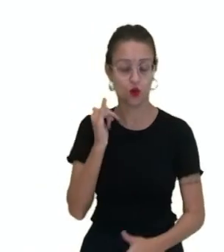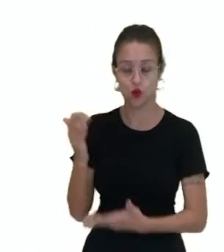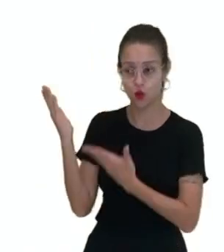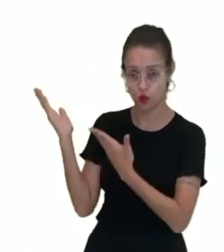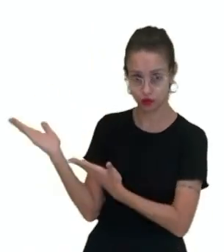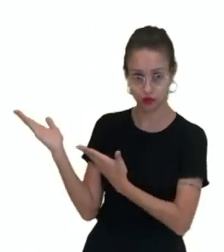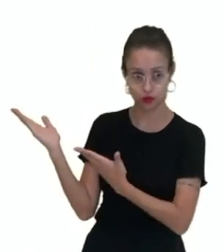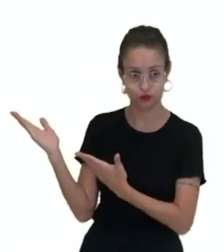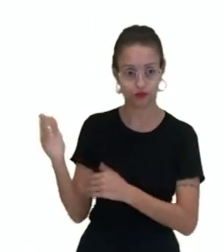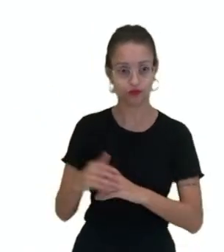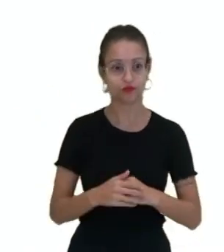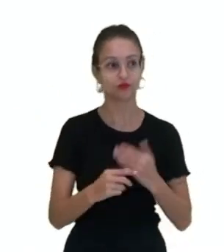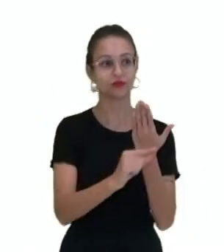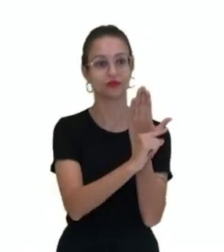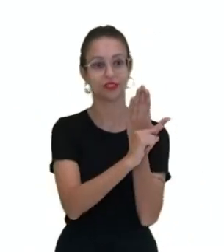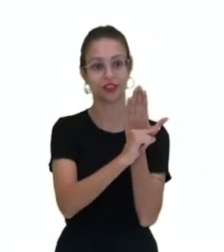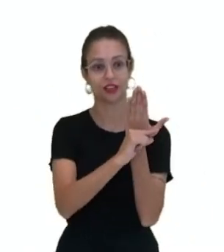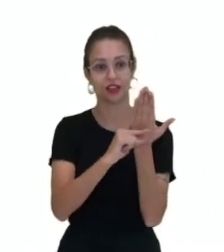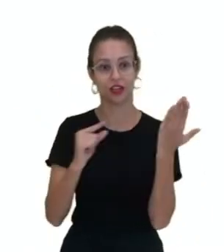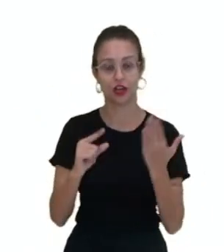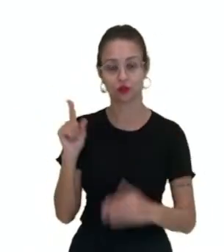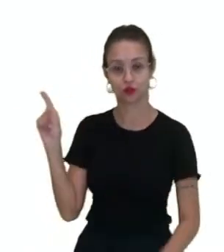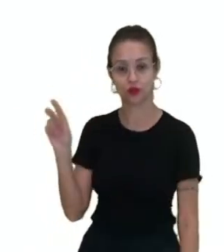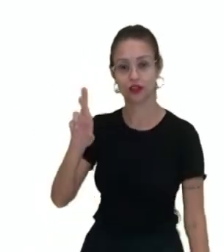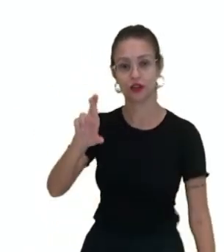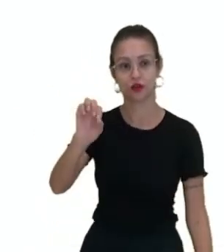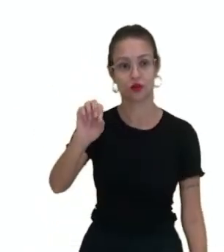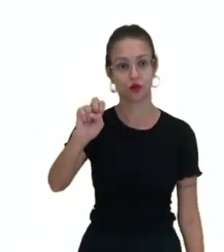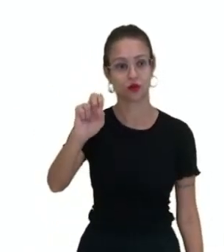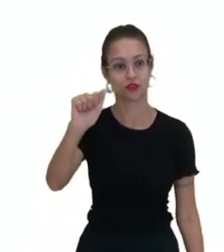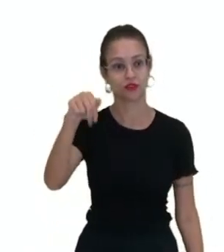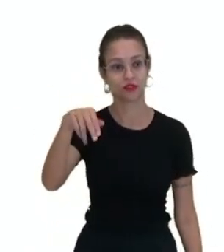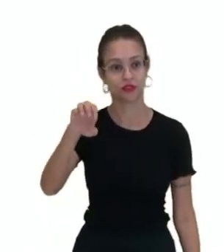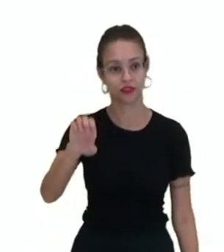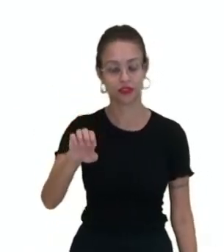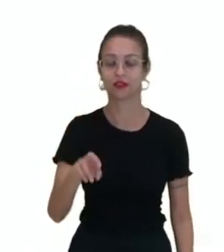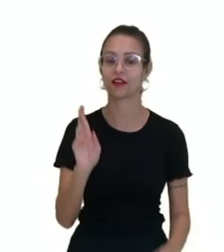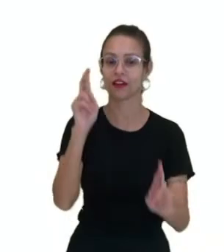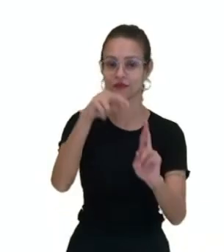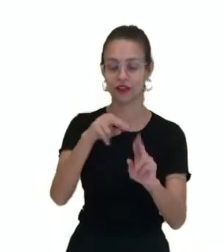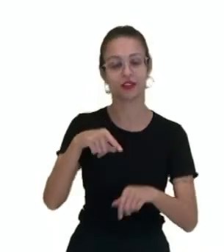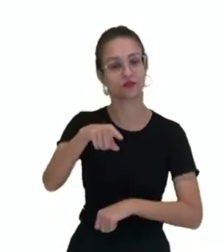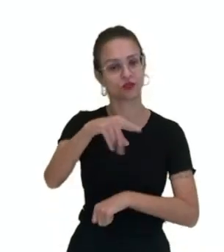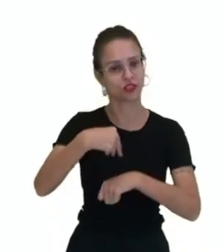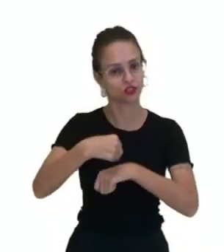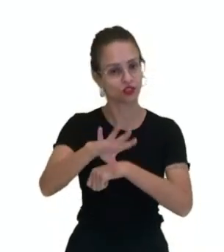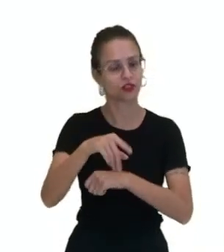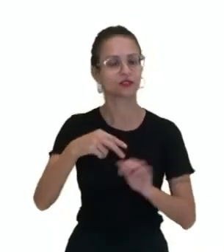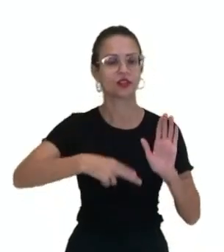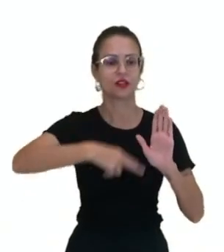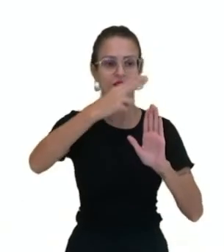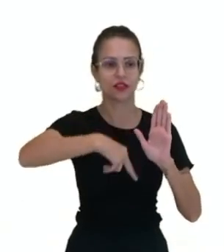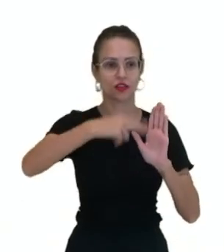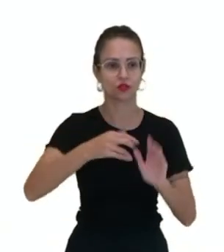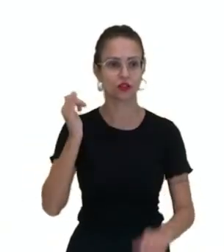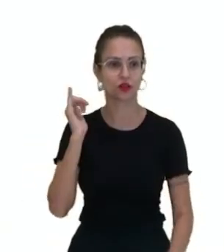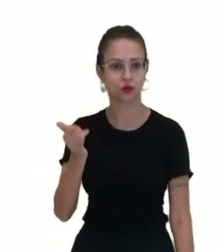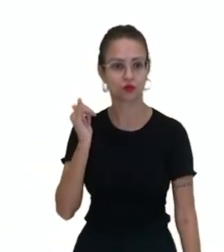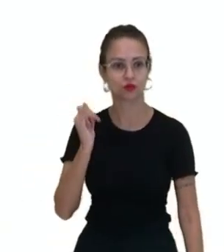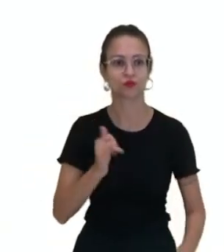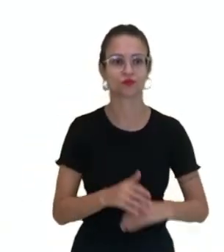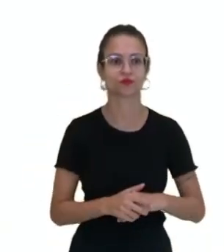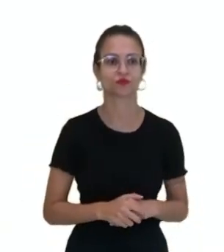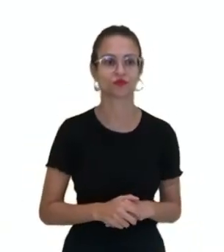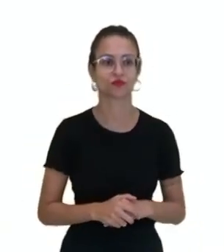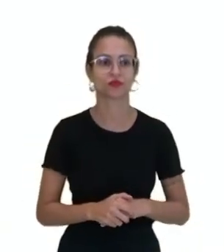Mandar, escrito pela Rosane Pamplona. Está aqui referenciada a indicação para vocês fazerem a leitura desse conto na íntegra,